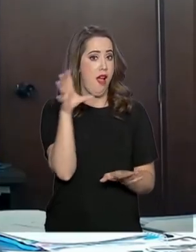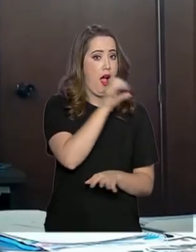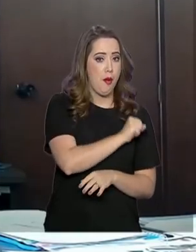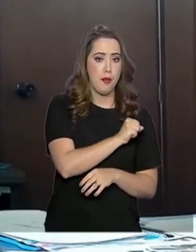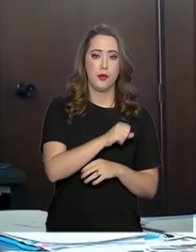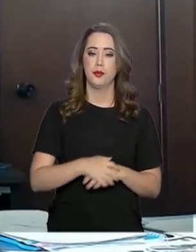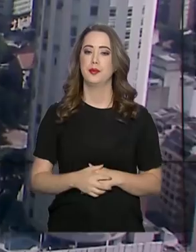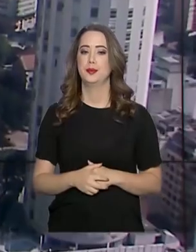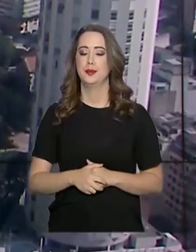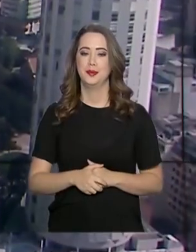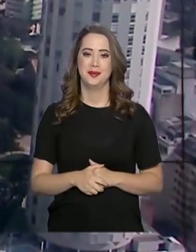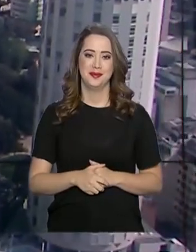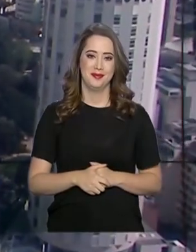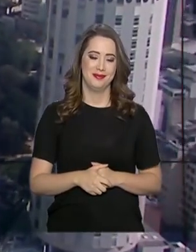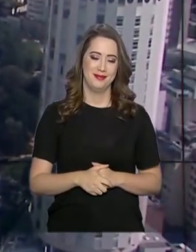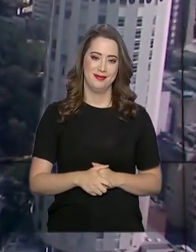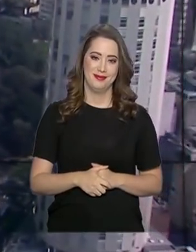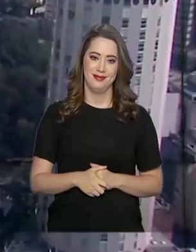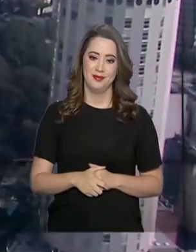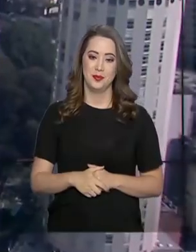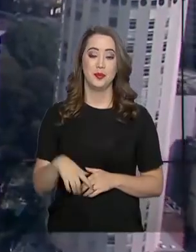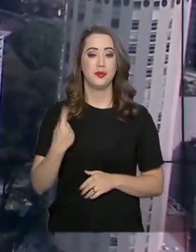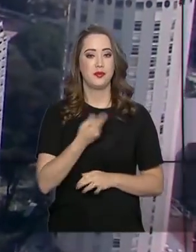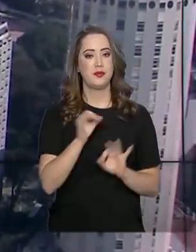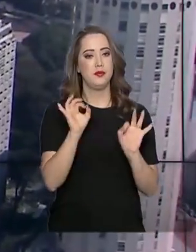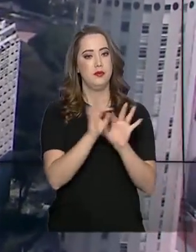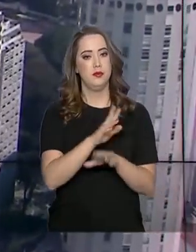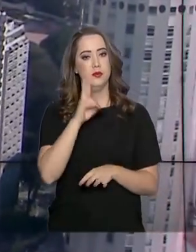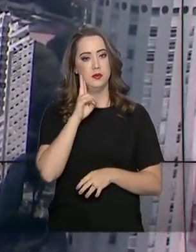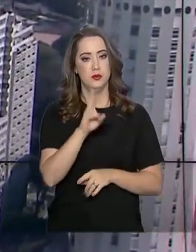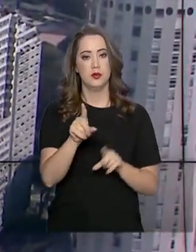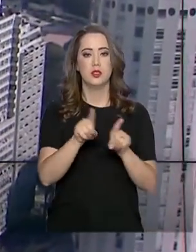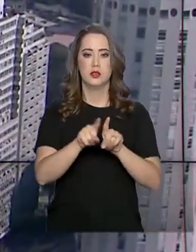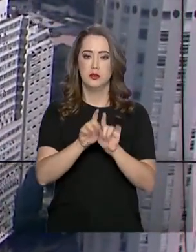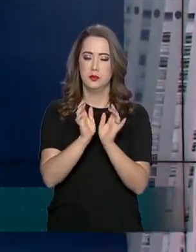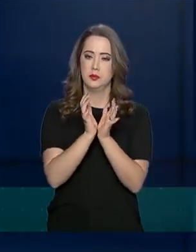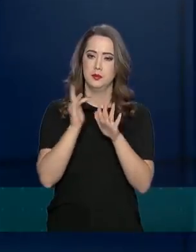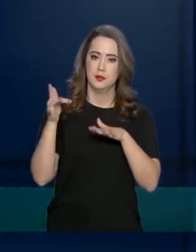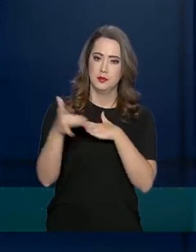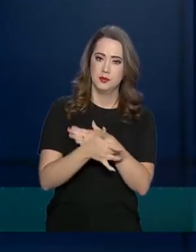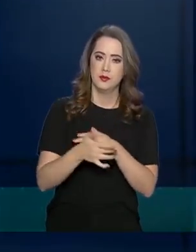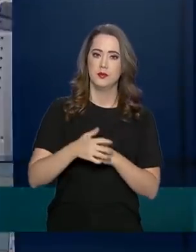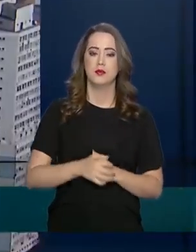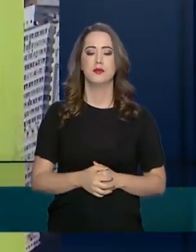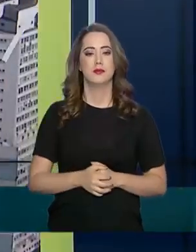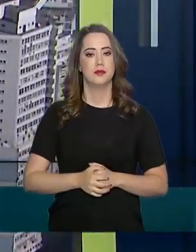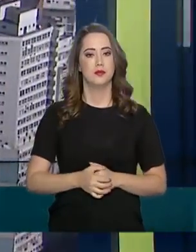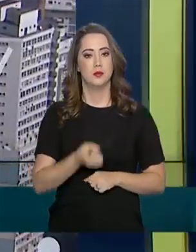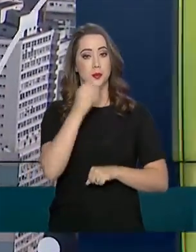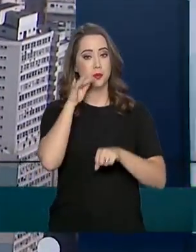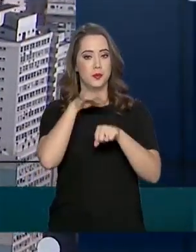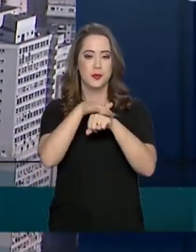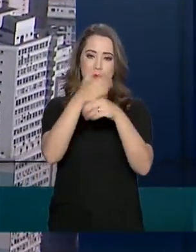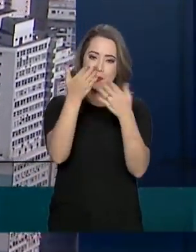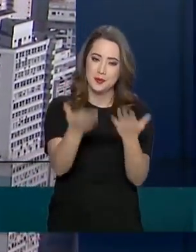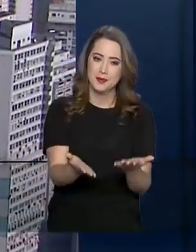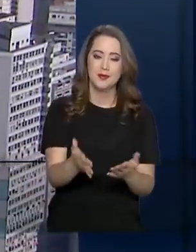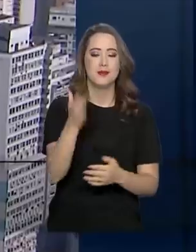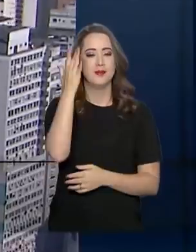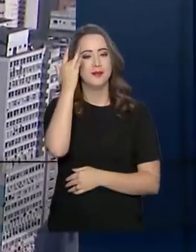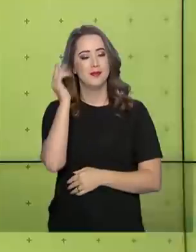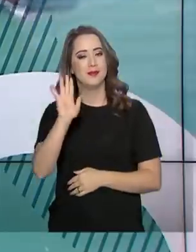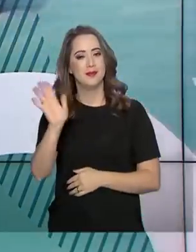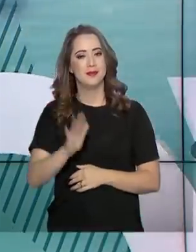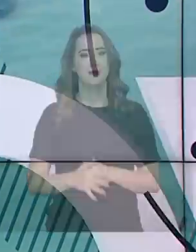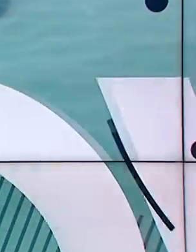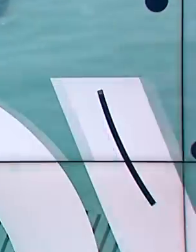rapidamente possível. E nós ficamos por aqui. Acompanhe a gente também pelas redes sociais. Uma ótima noite para você